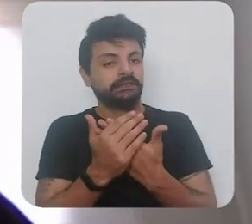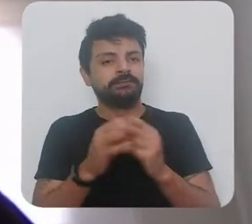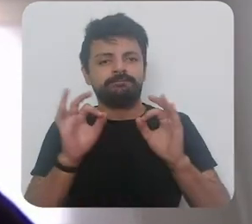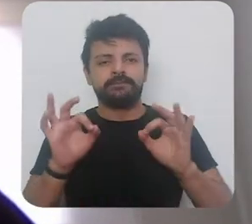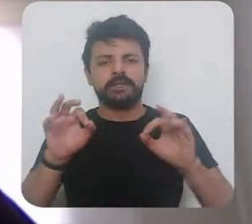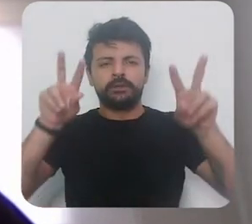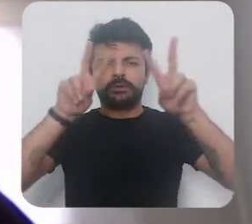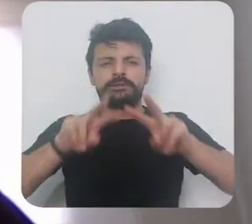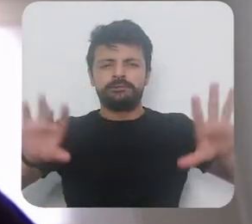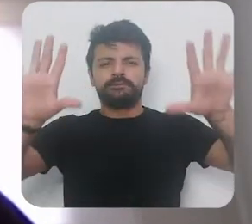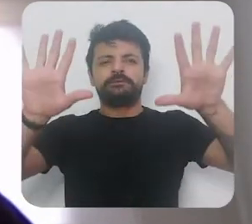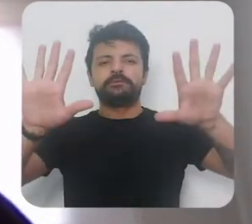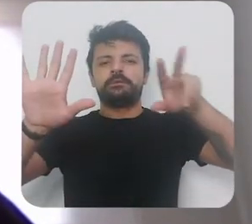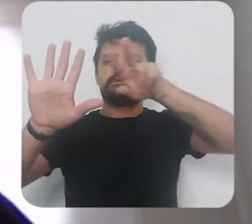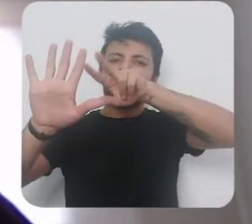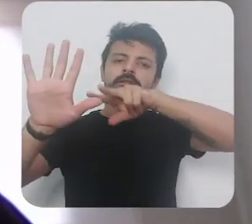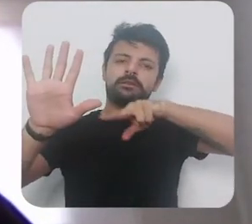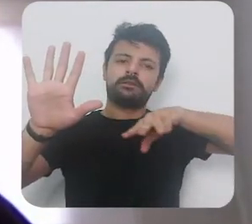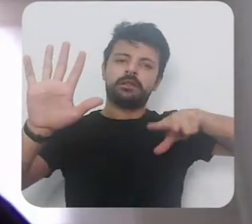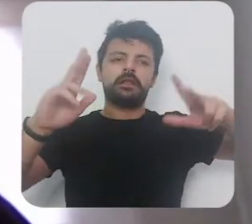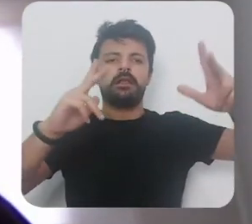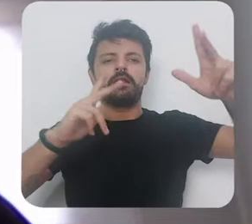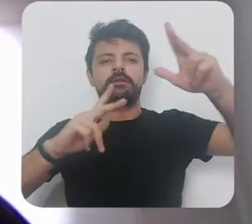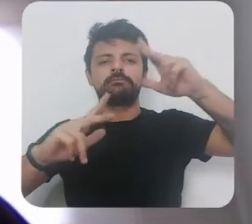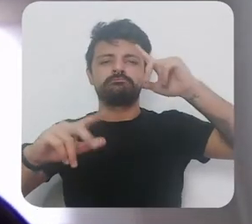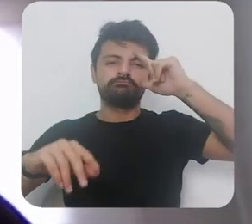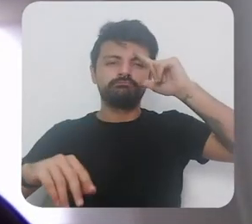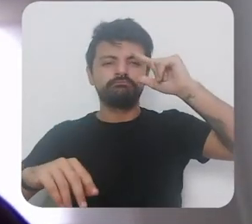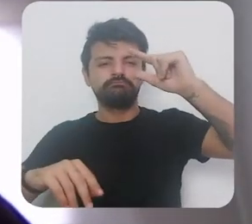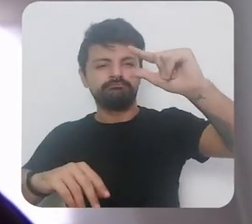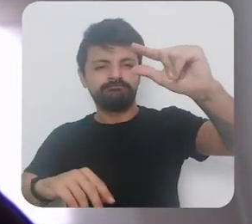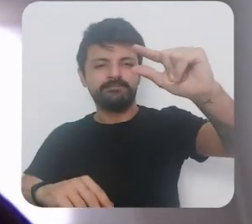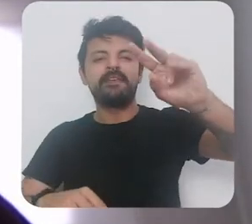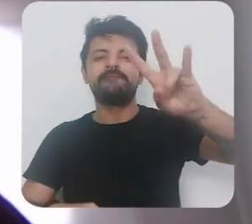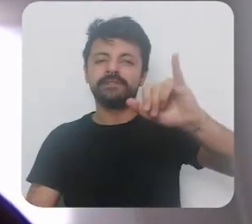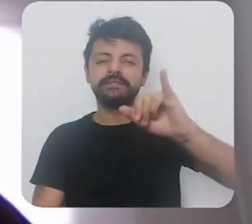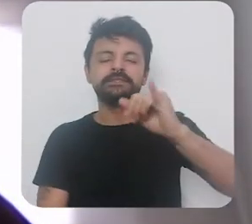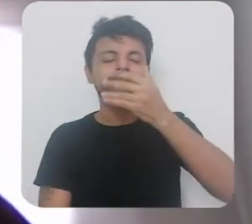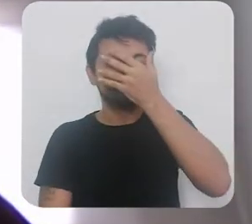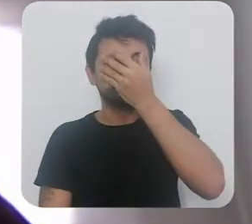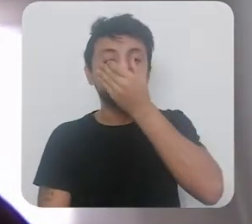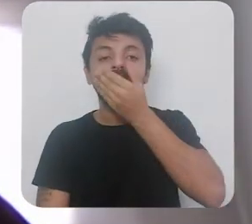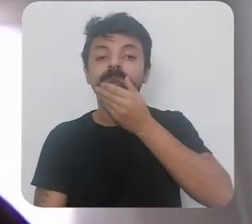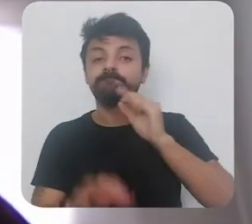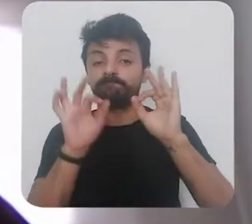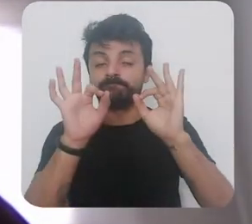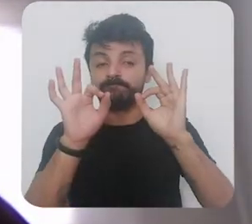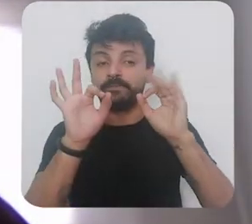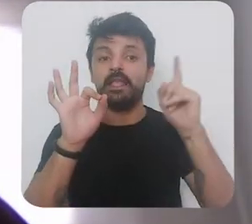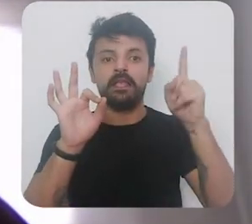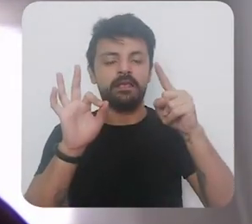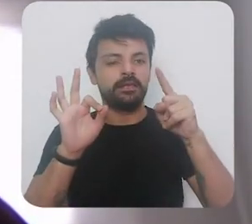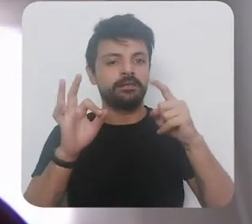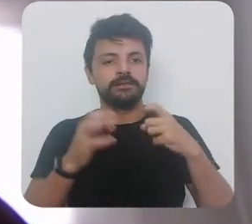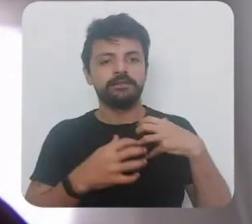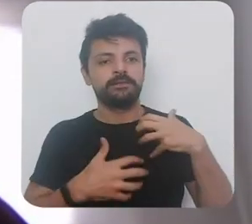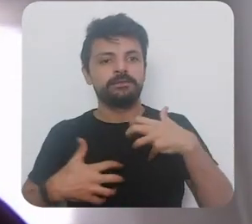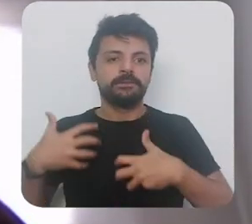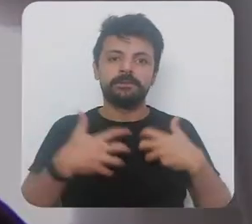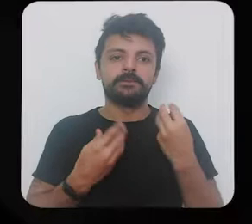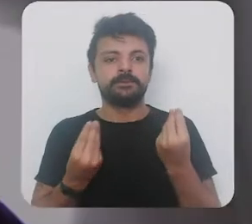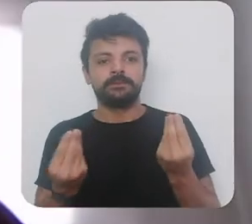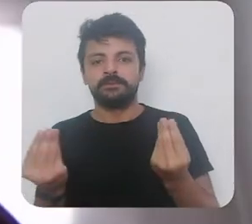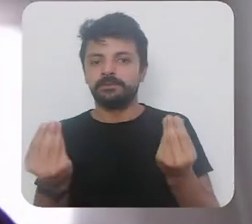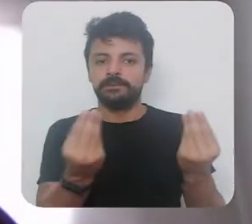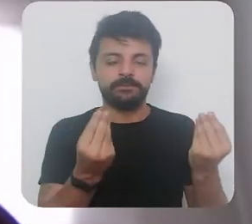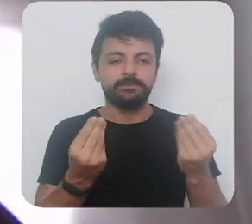de fato o cenário que está se avizinhando aí é muito crítico é muito